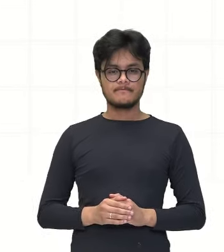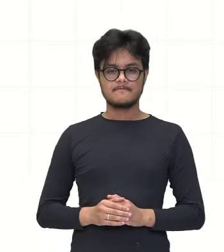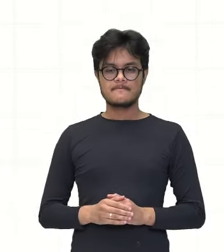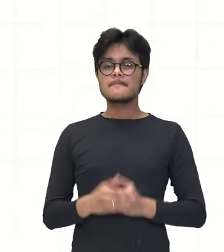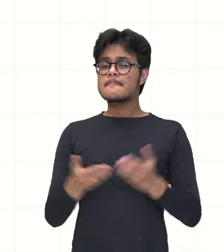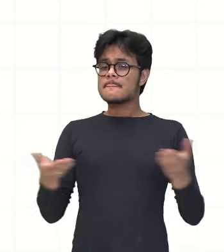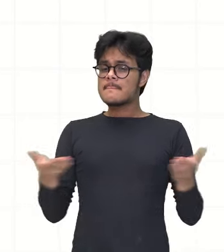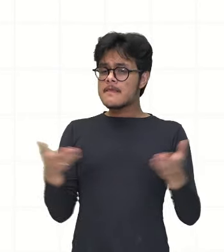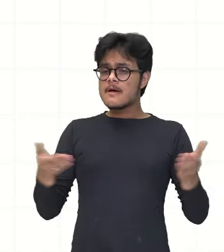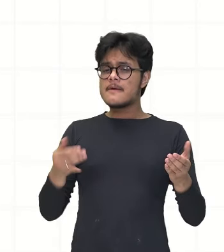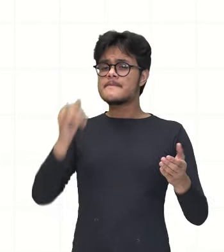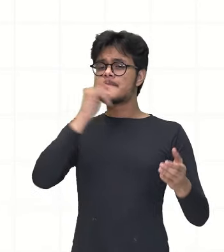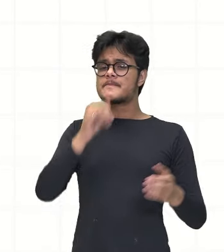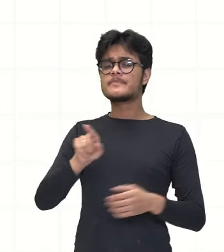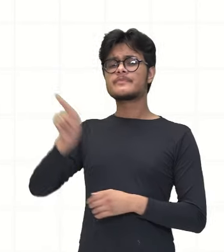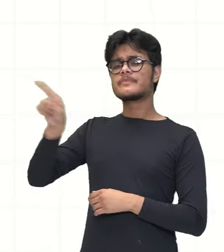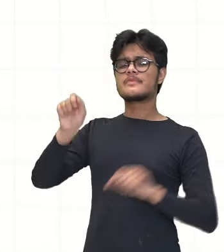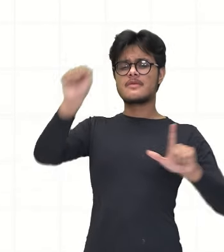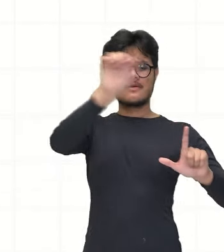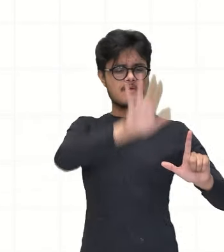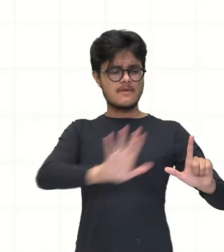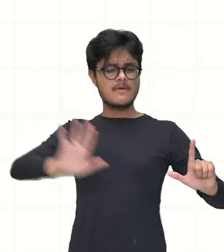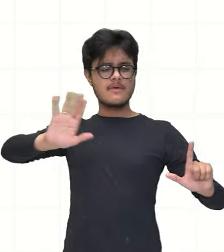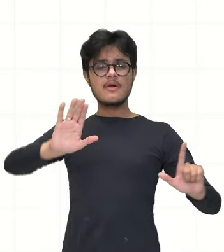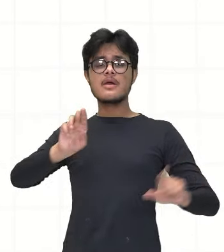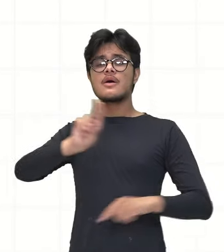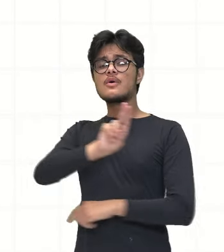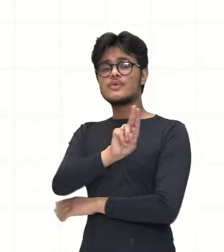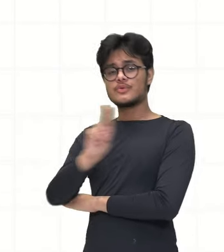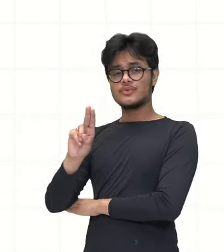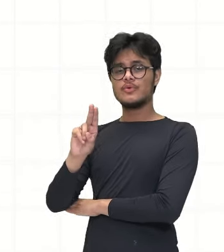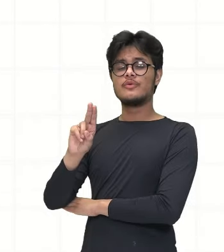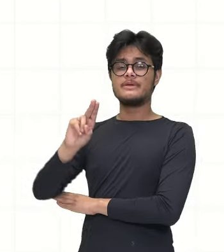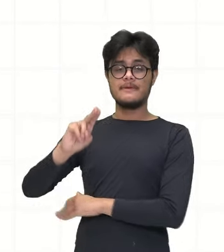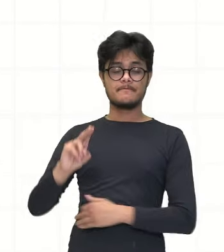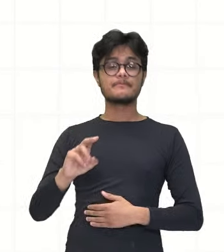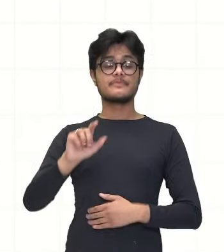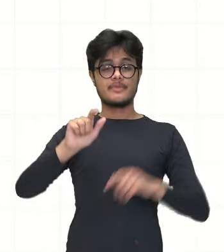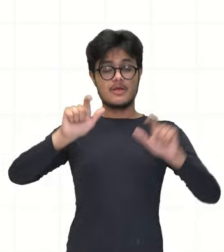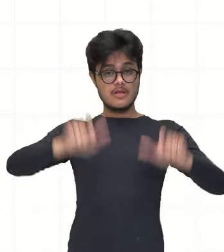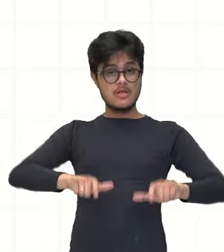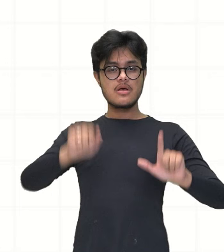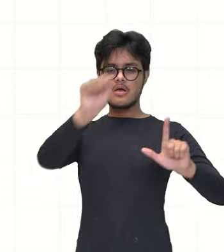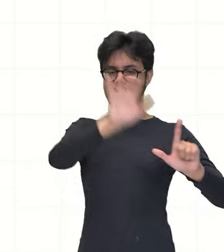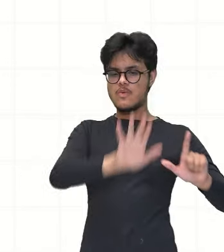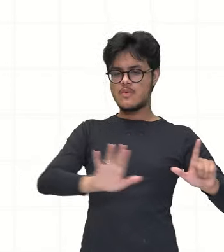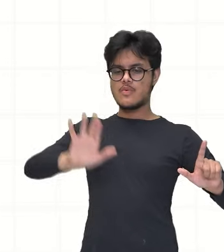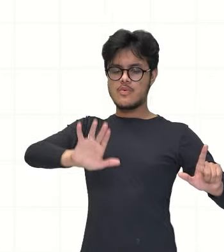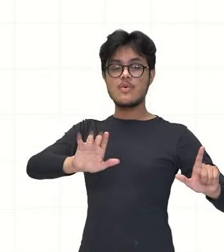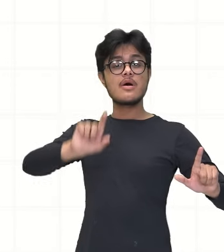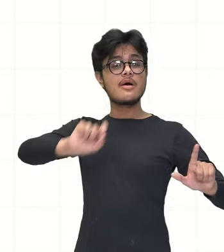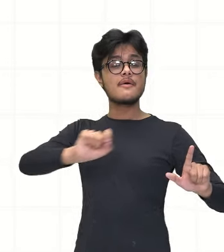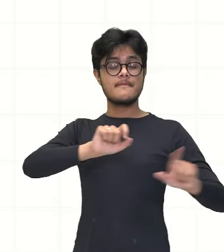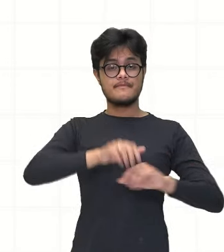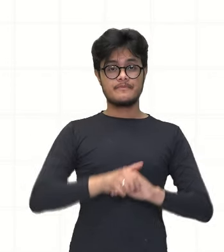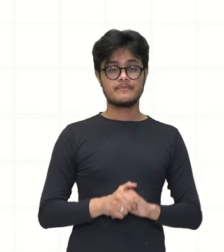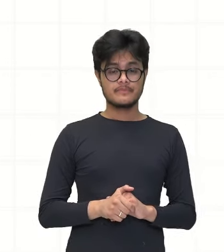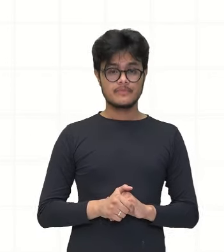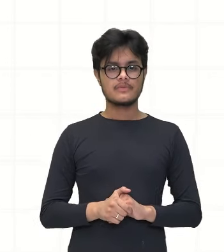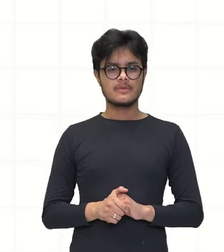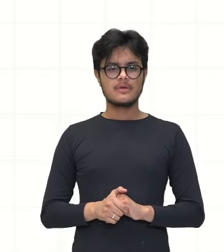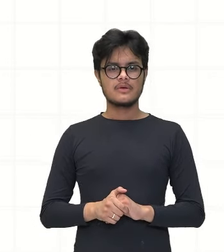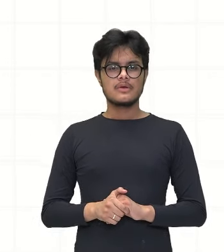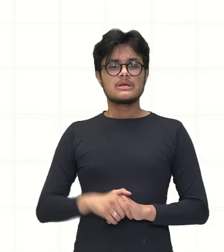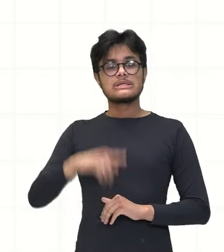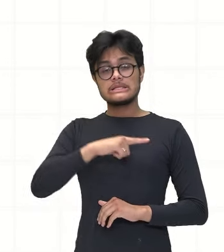Agora, a gente vai resolver mais um problema, e agora, a nossa revisão vai ser a distância